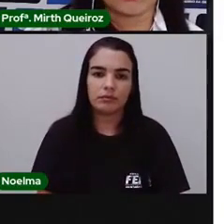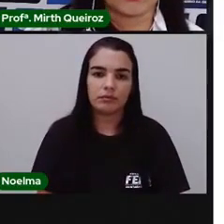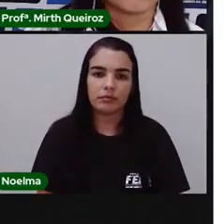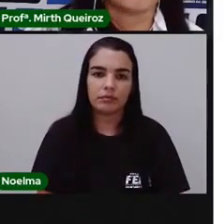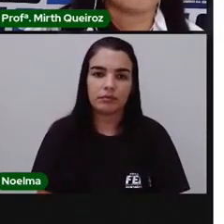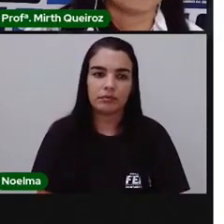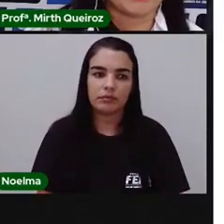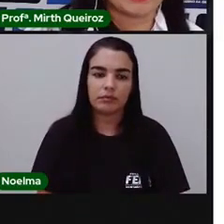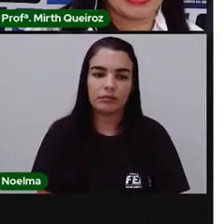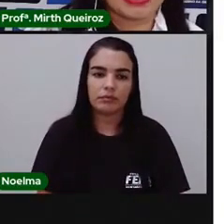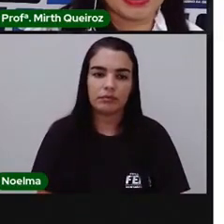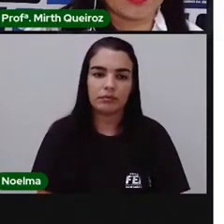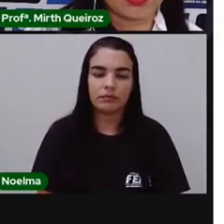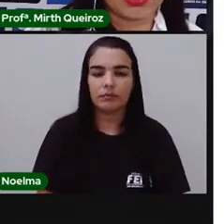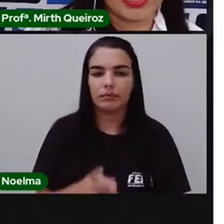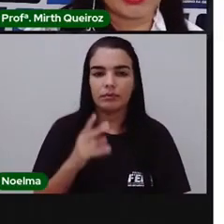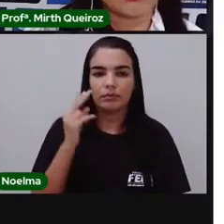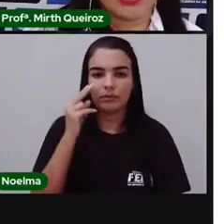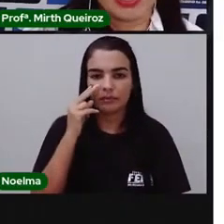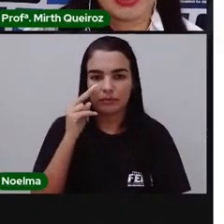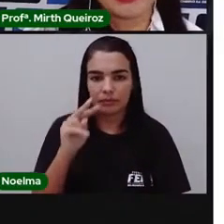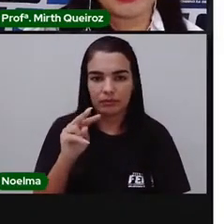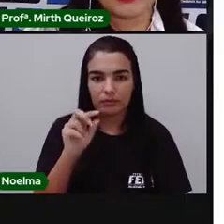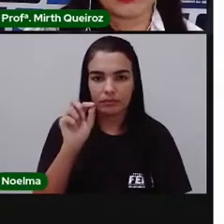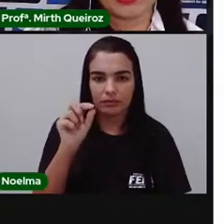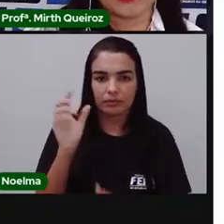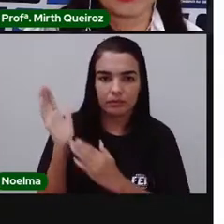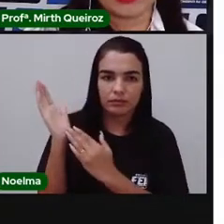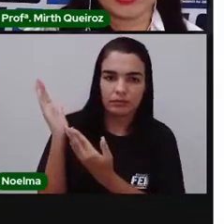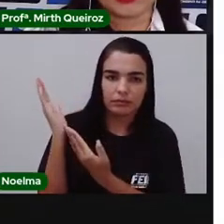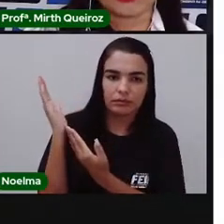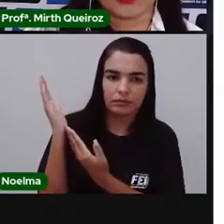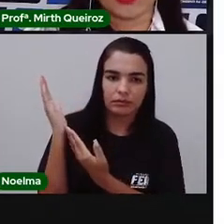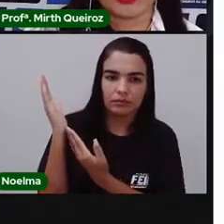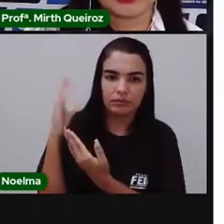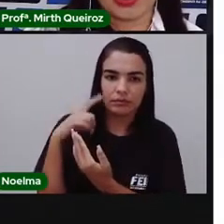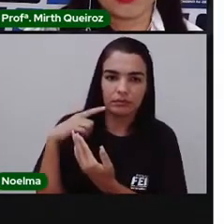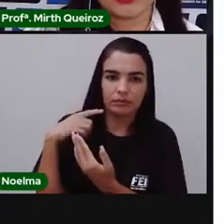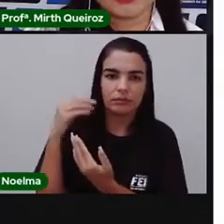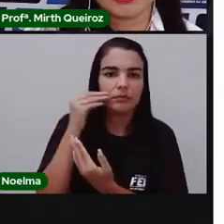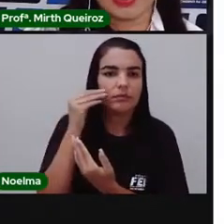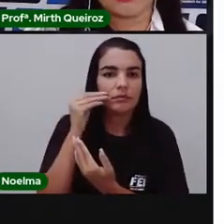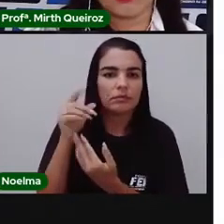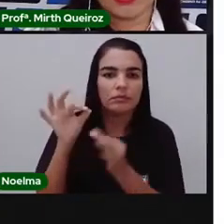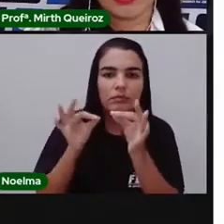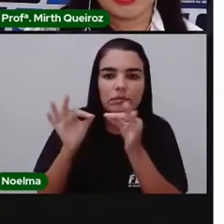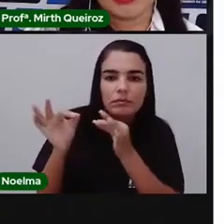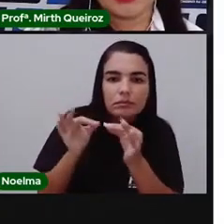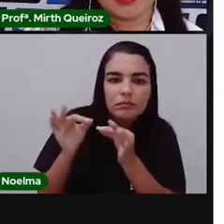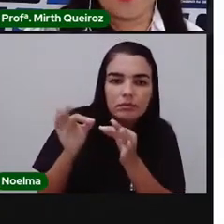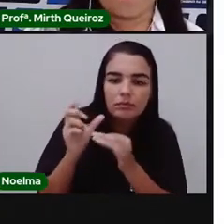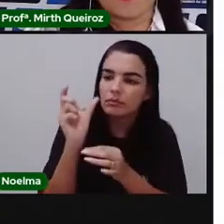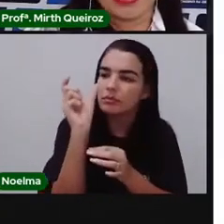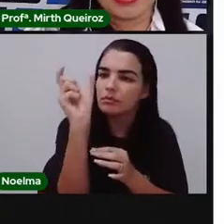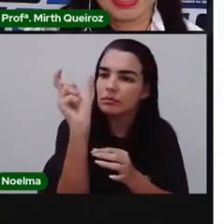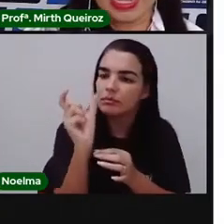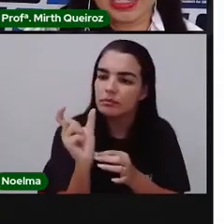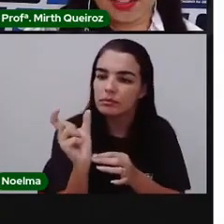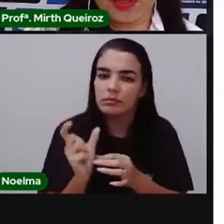espaço de parágrafo, certo? Aí aqui nós temos um texto, ó, que está organizado em